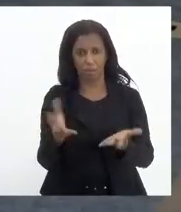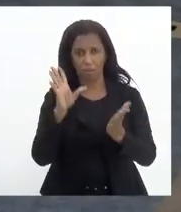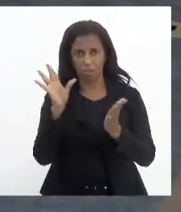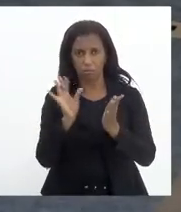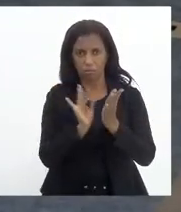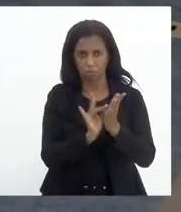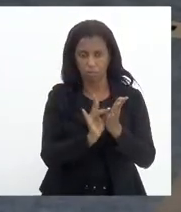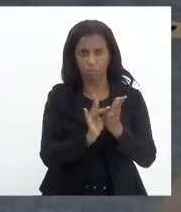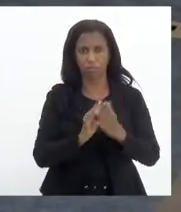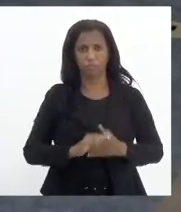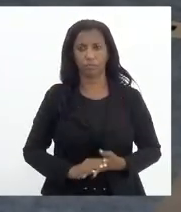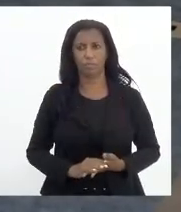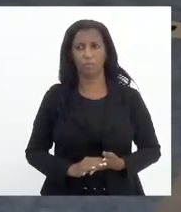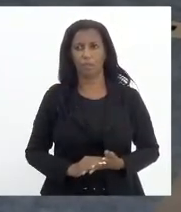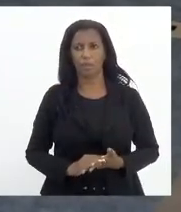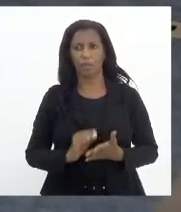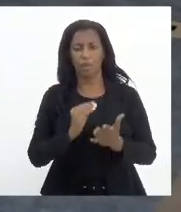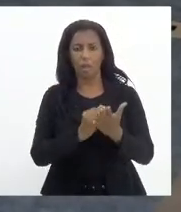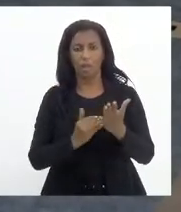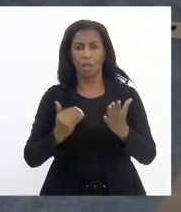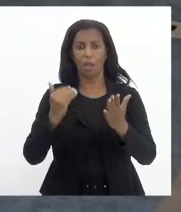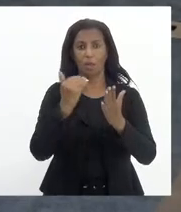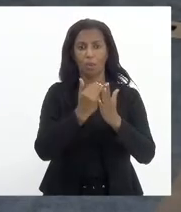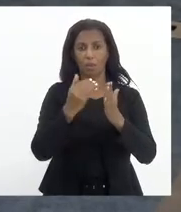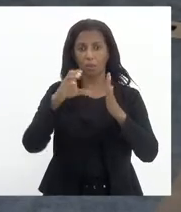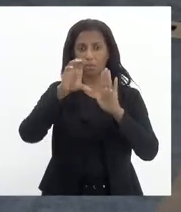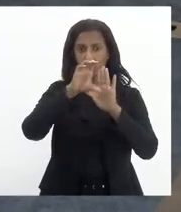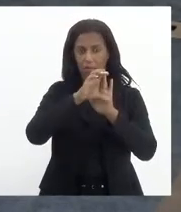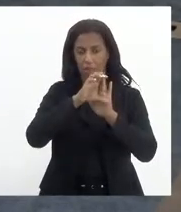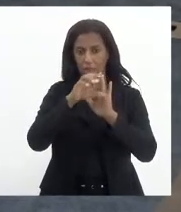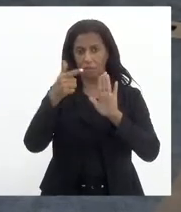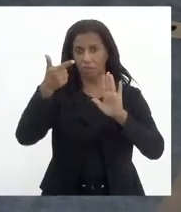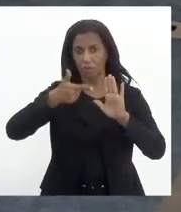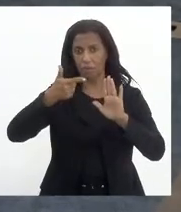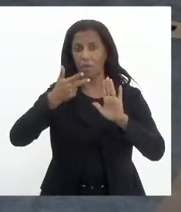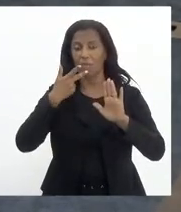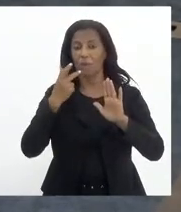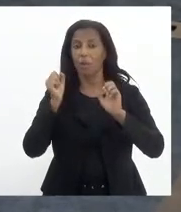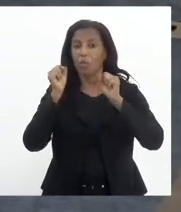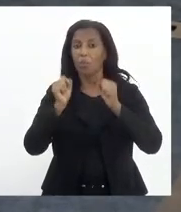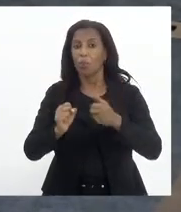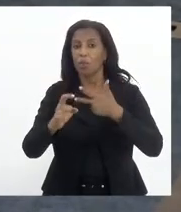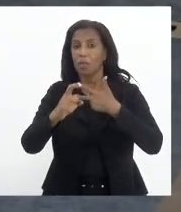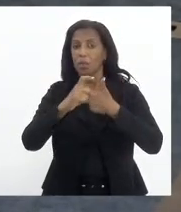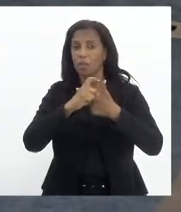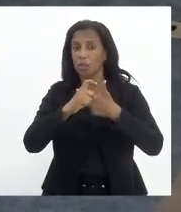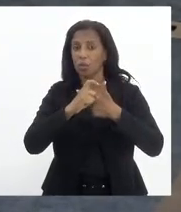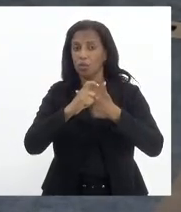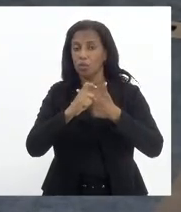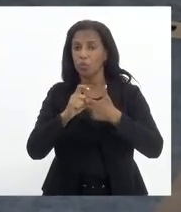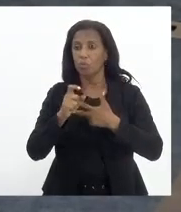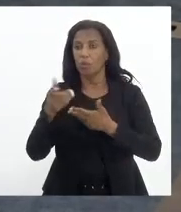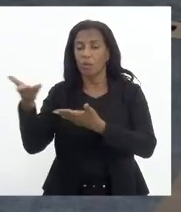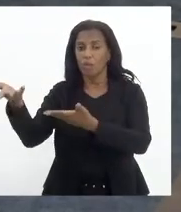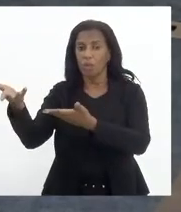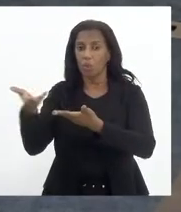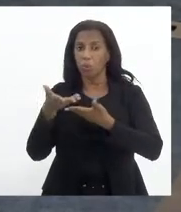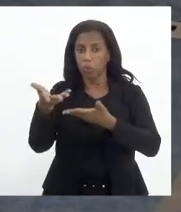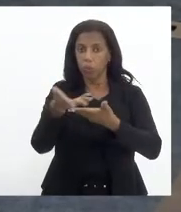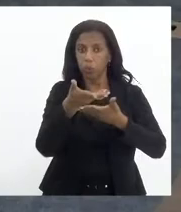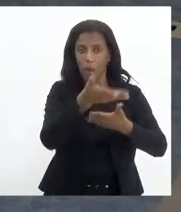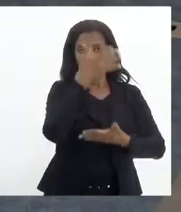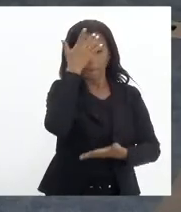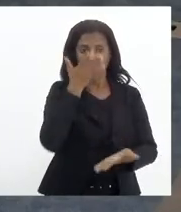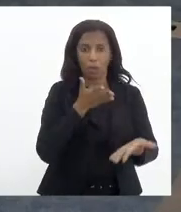agora. É acrescentando o parágrafo único no artigo 2º, dizendo que o Poder Executivo deverá convocar os candidatos